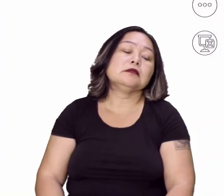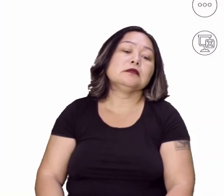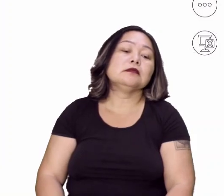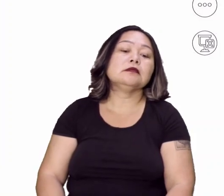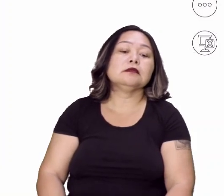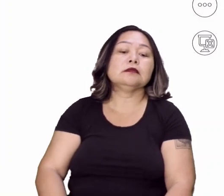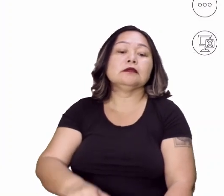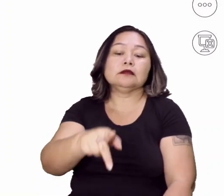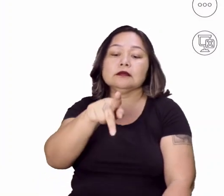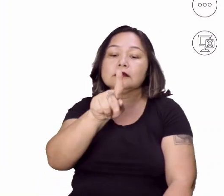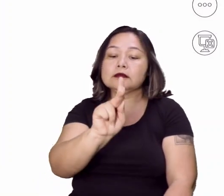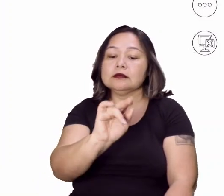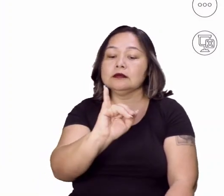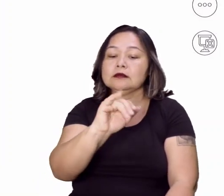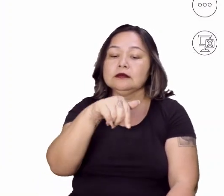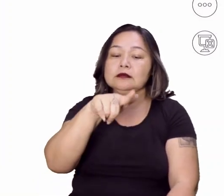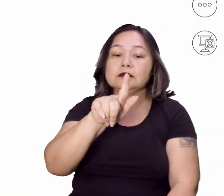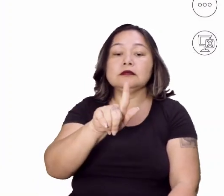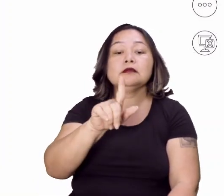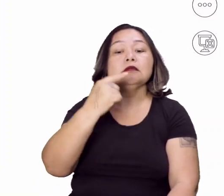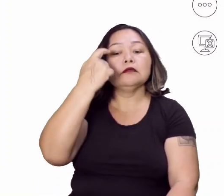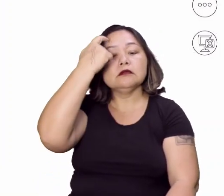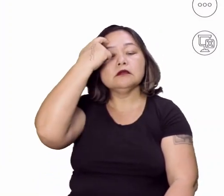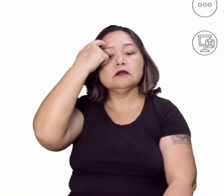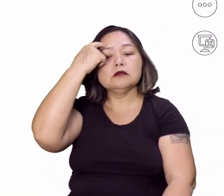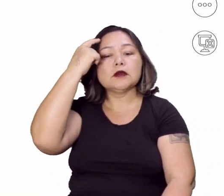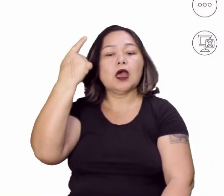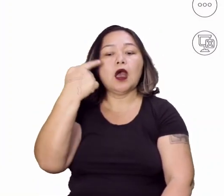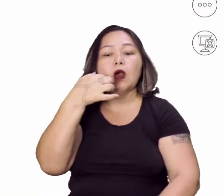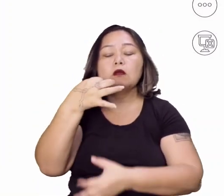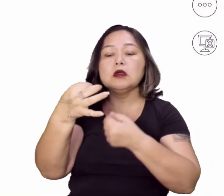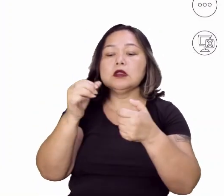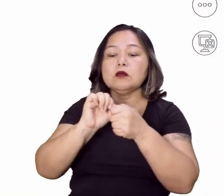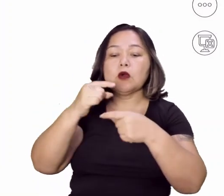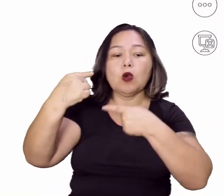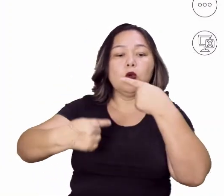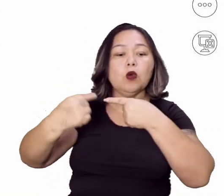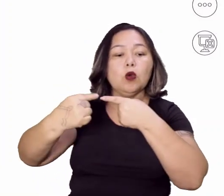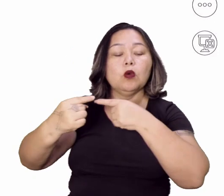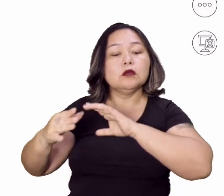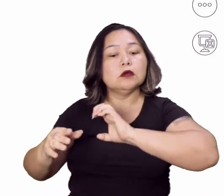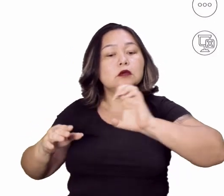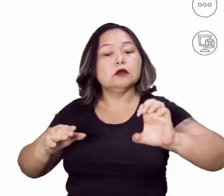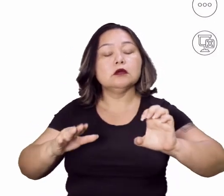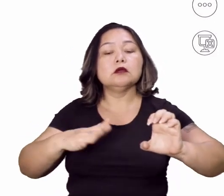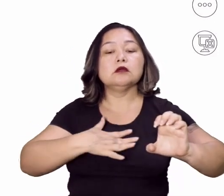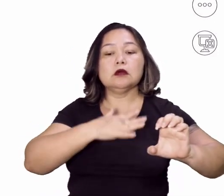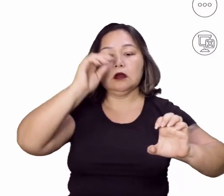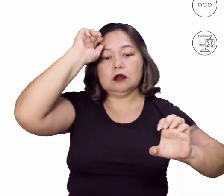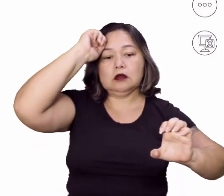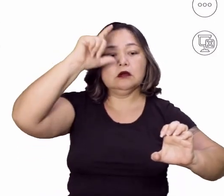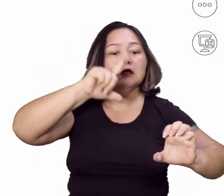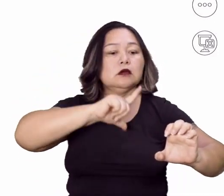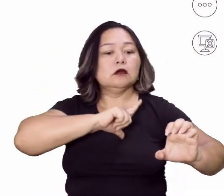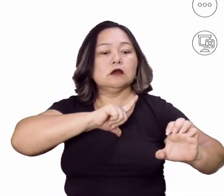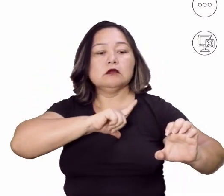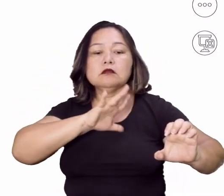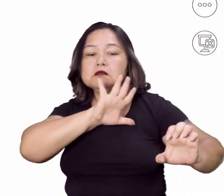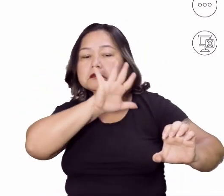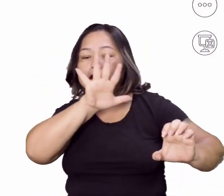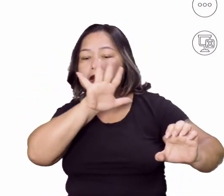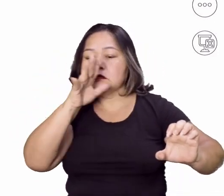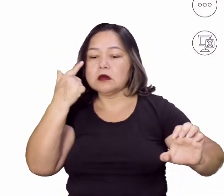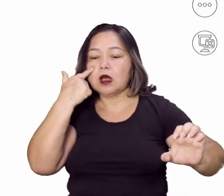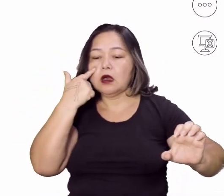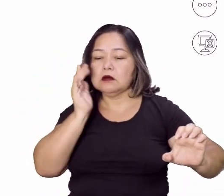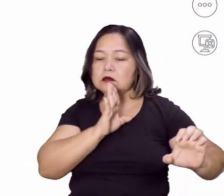O Luther King possuía uma visão política ligada à esquerda. Já os Panteras Negras tinham uma visão mais